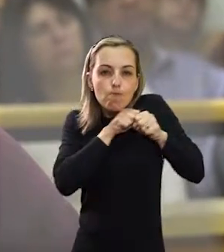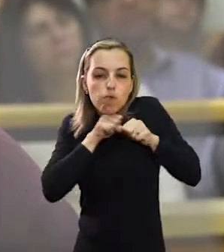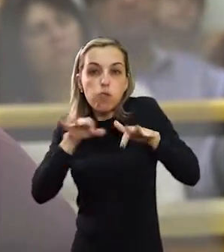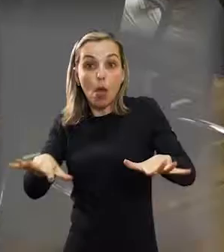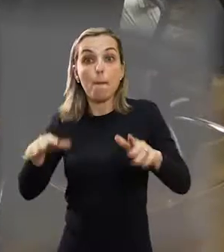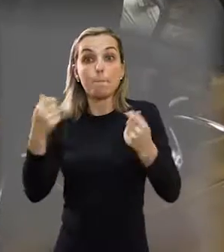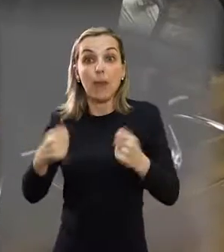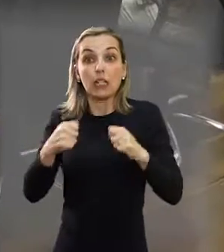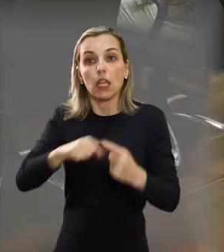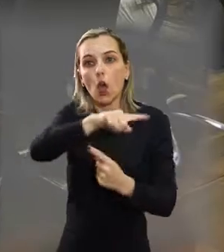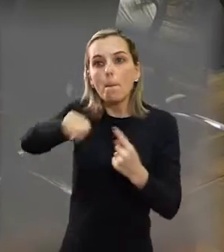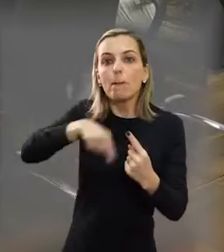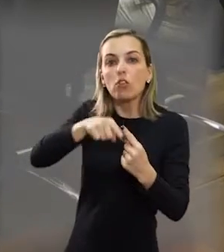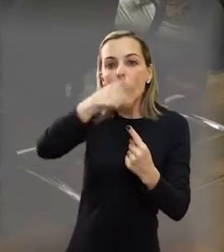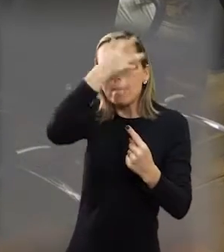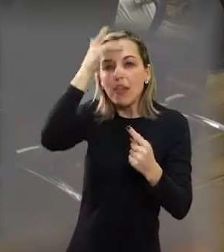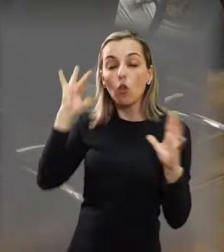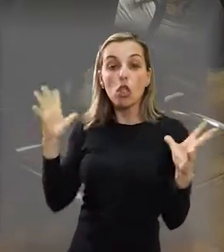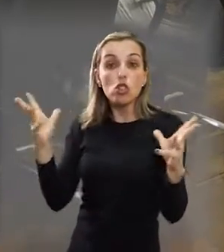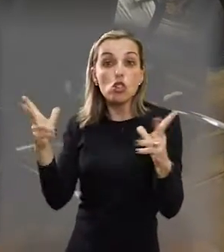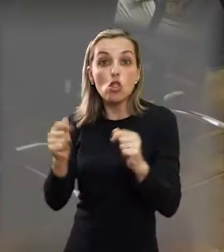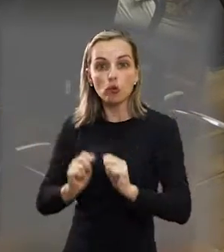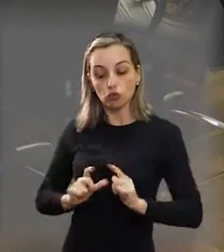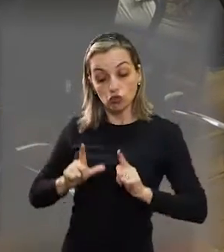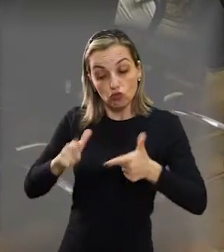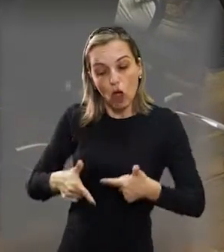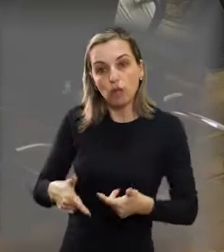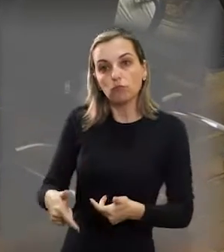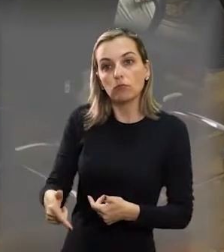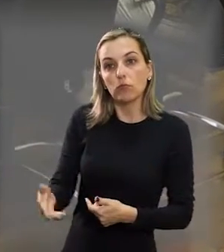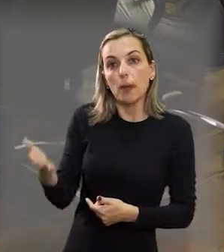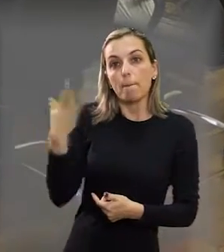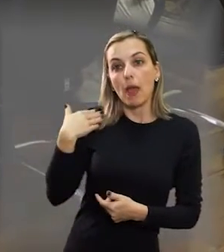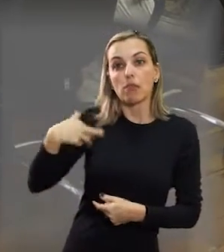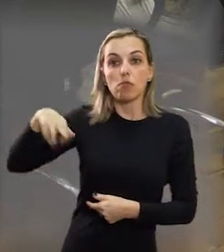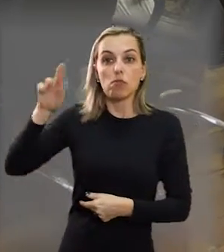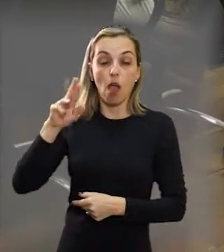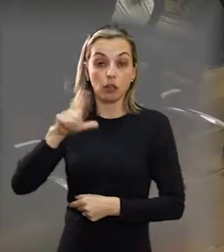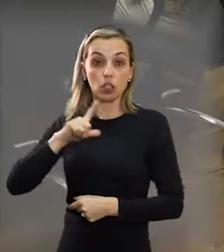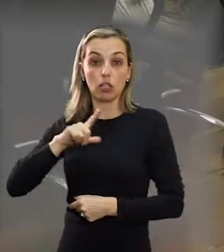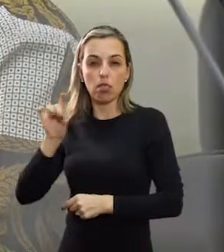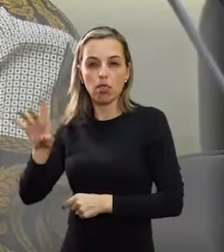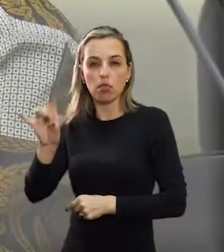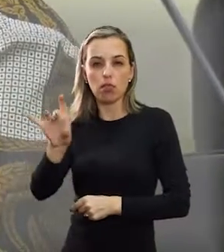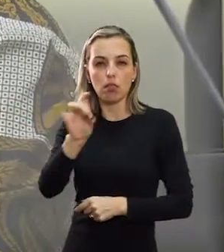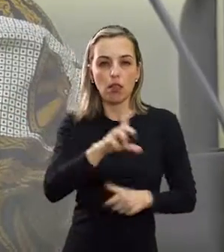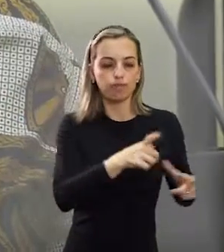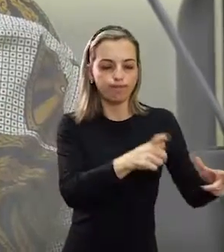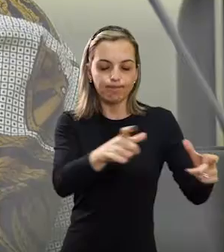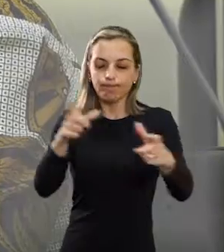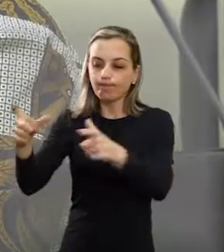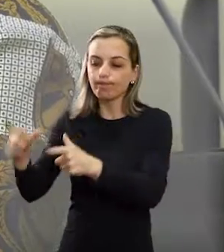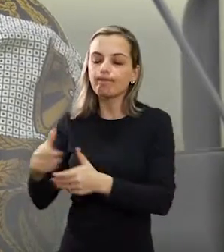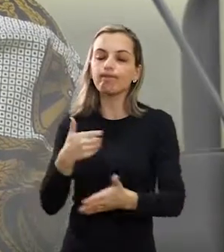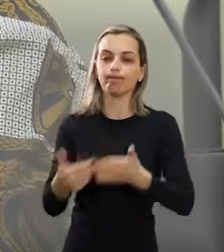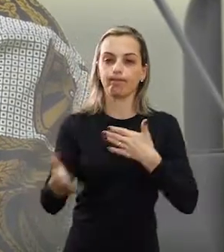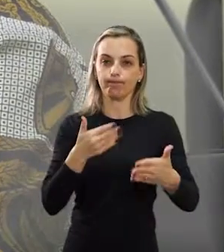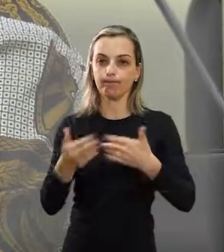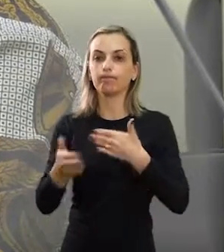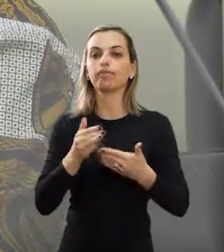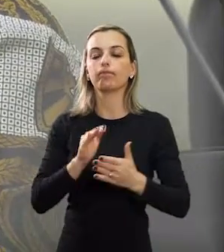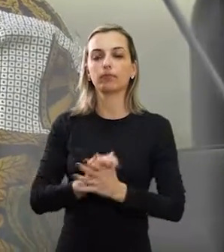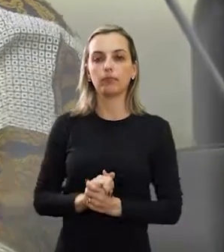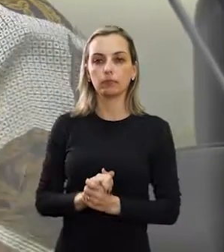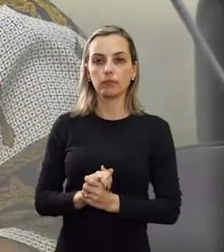espaços, a gente vai ainda conviver com aquela ideia de que basta alguém vir e resolver o problema. Na verdade, é responsabilidade que tem que ser assumida por todos, cada um nos seus